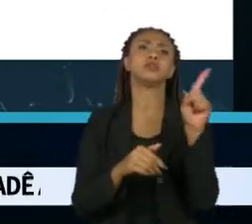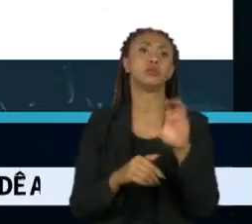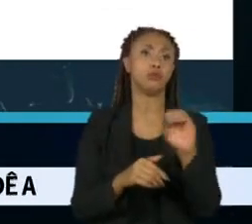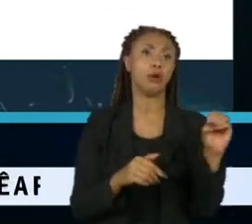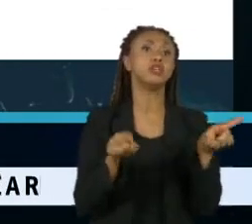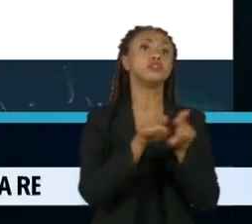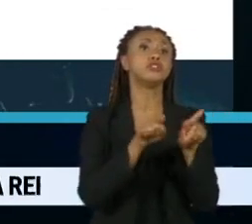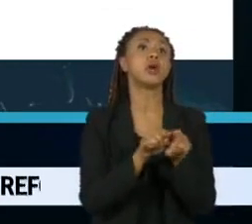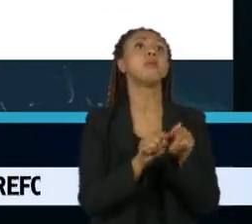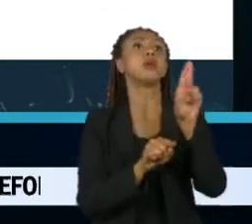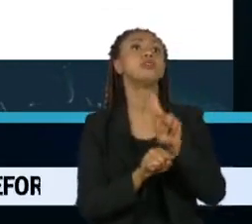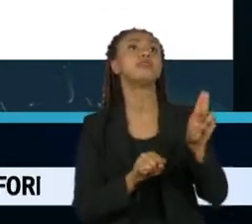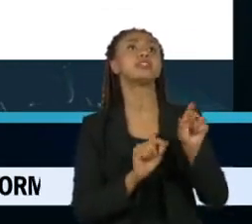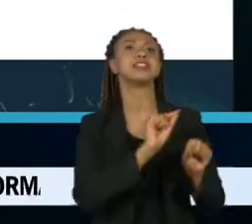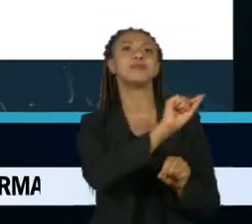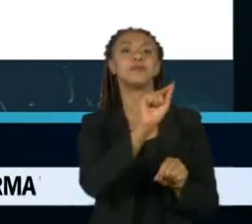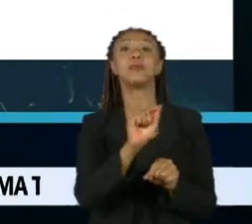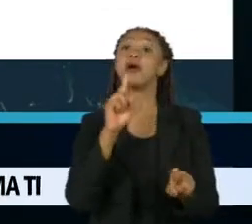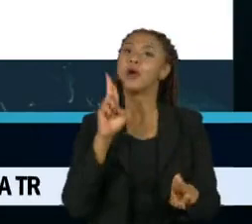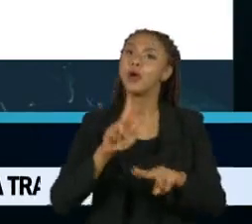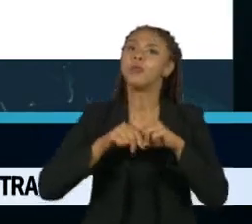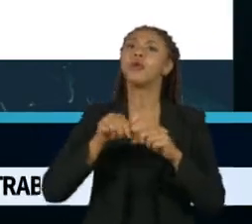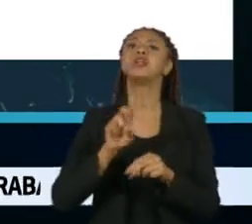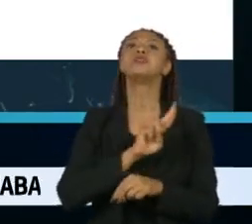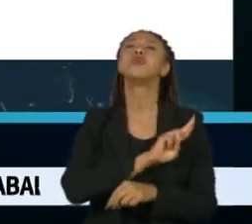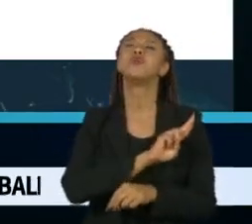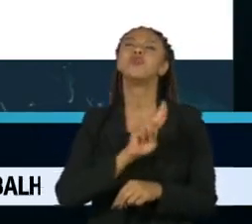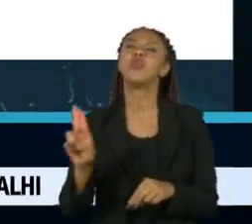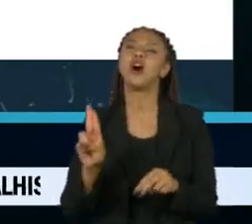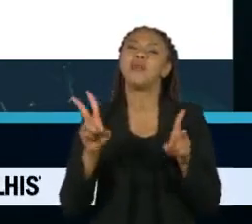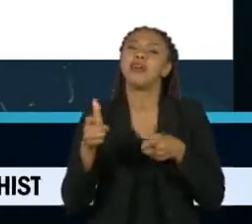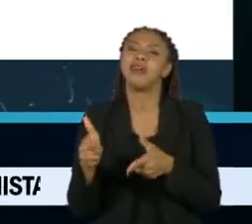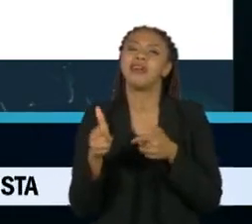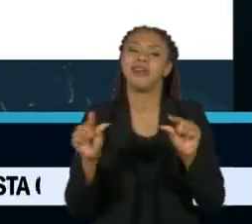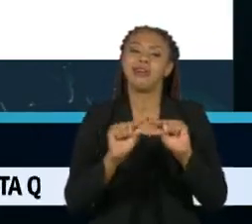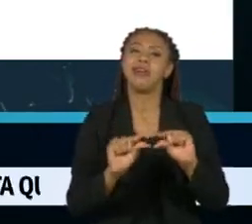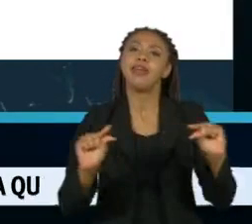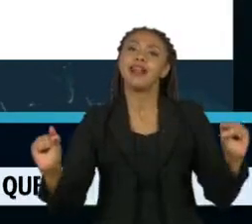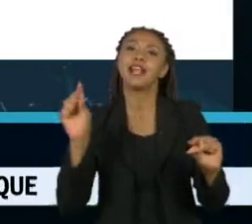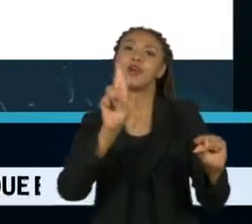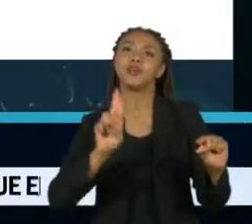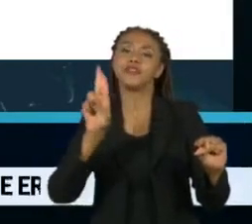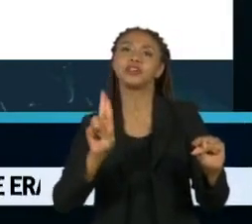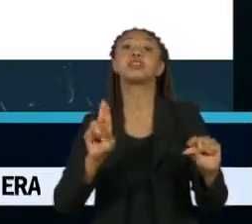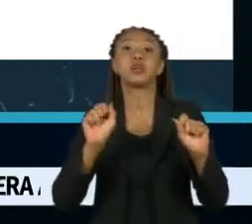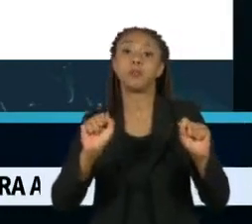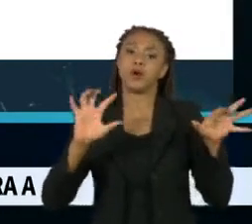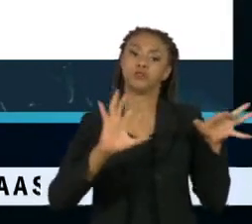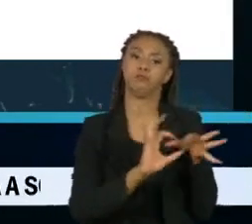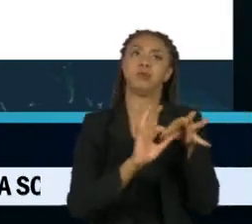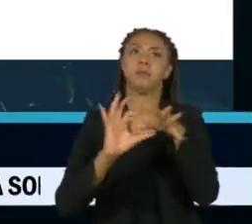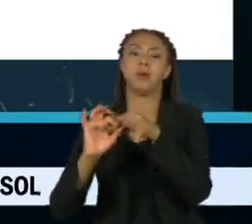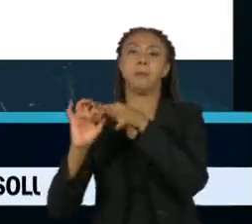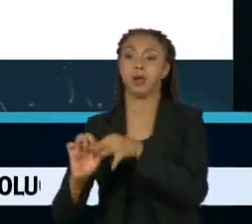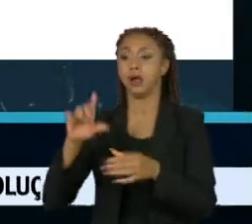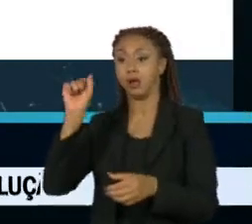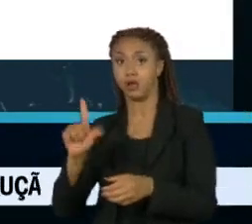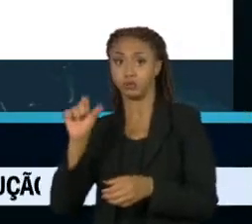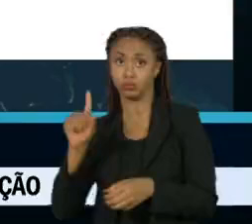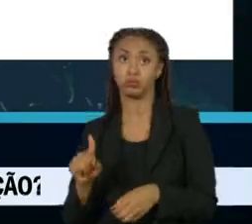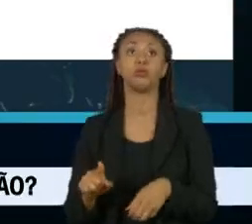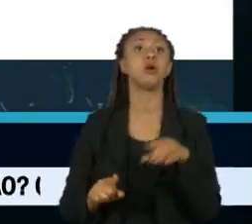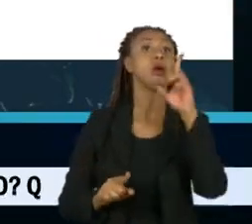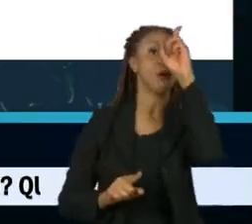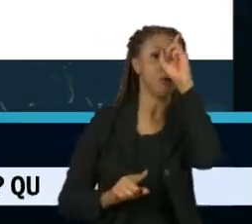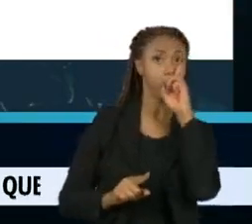Por isso, já é conhecida como a linha das universidades. Haverá conexões com as linhas 1 azul e 4 amarela do metrô